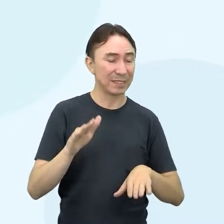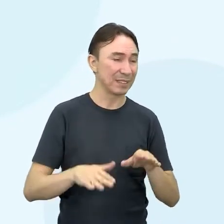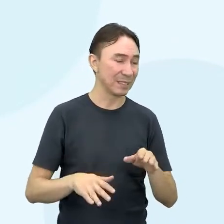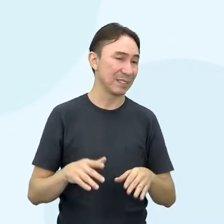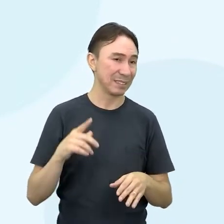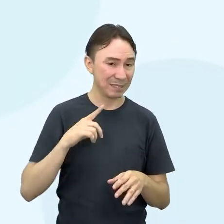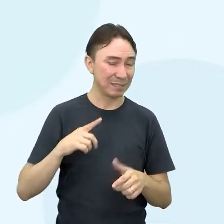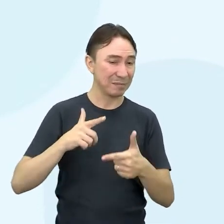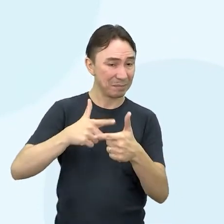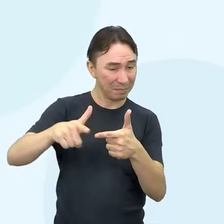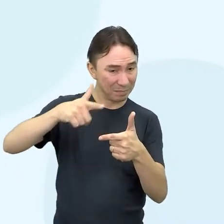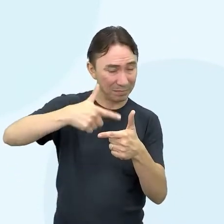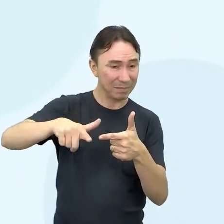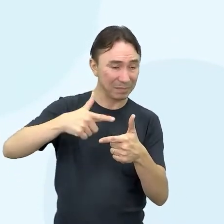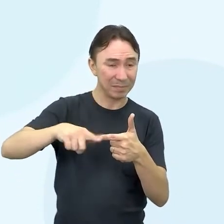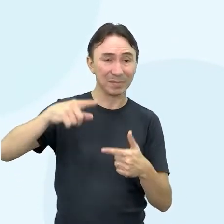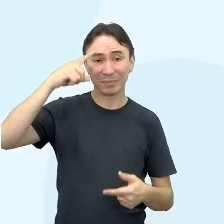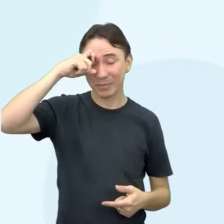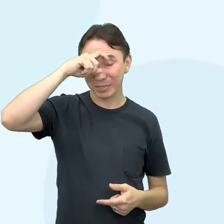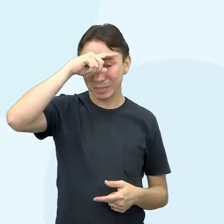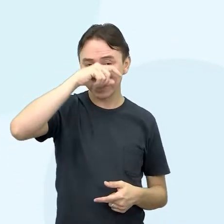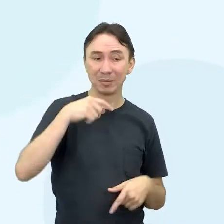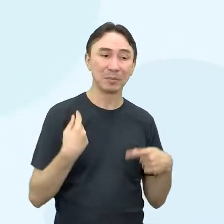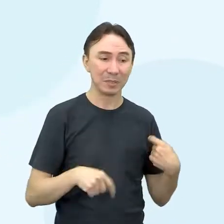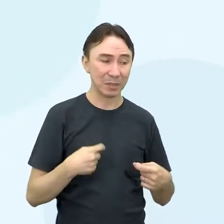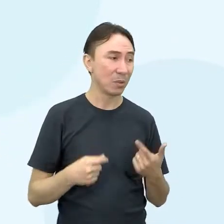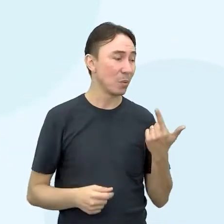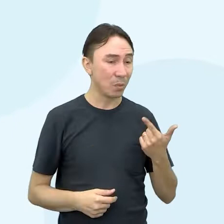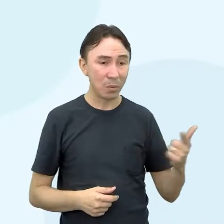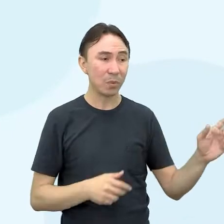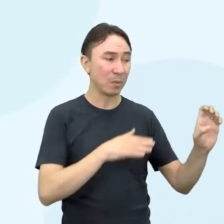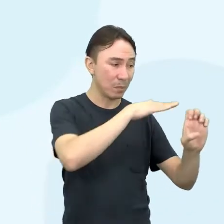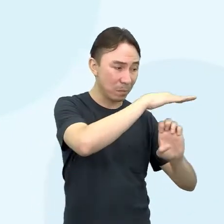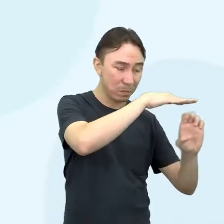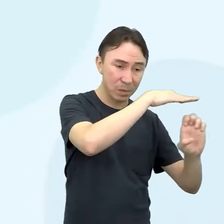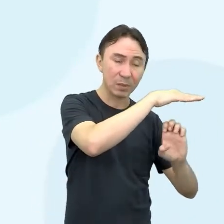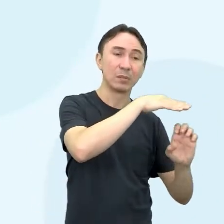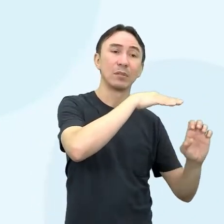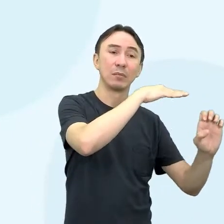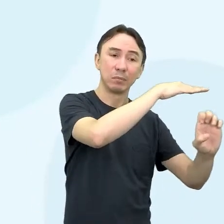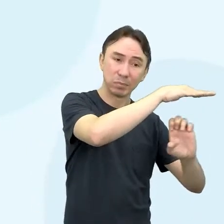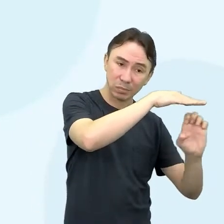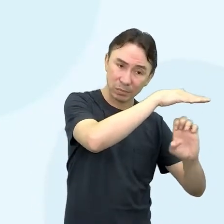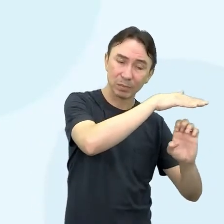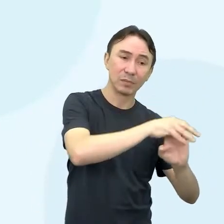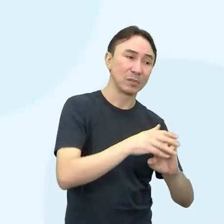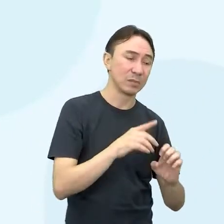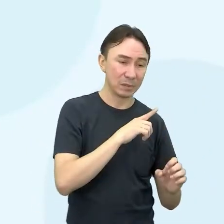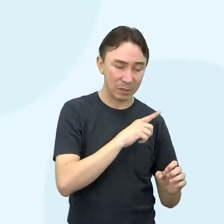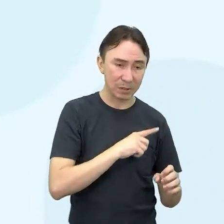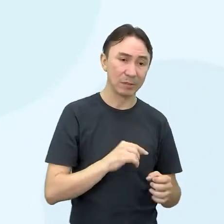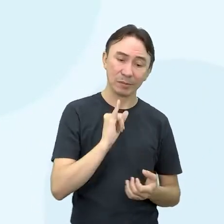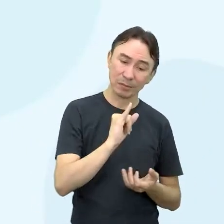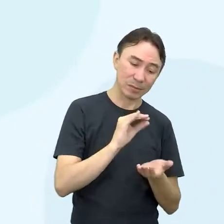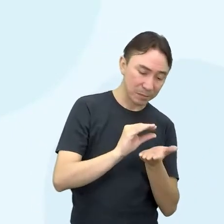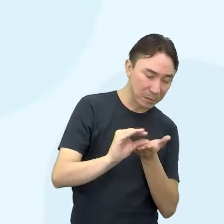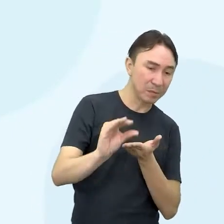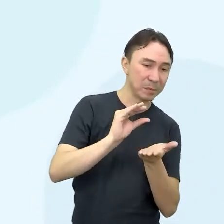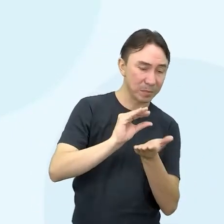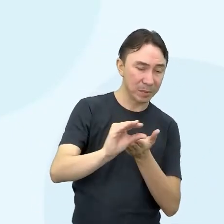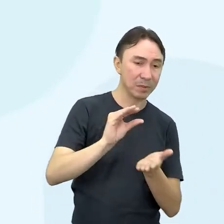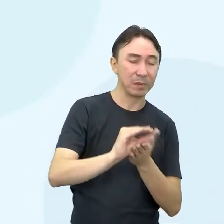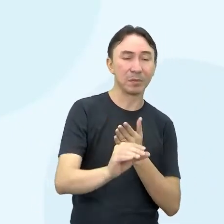vai ter, você vai precisar de parceiros, que podem ser empresas que vão investir tempo, profissionais e dinheiro aí para lhe ajudar.